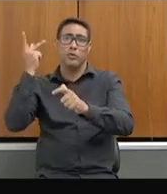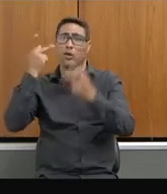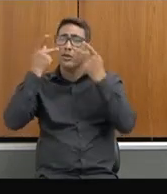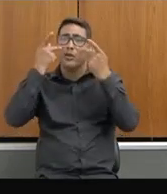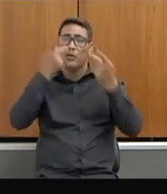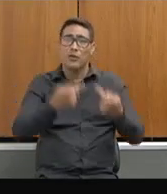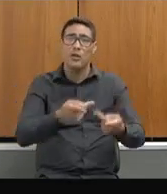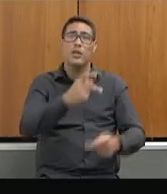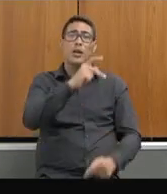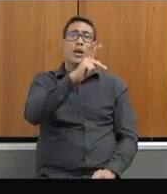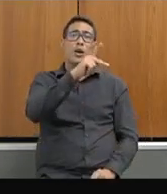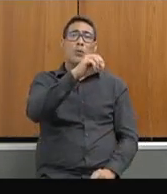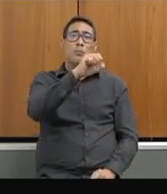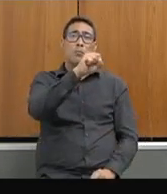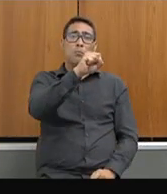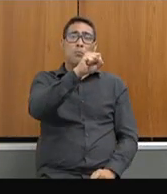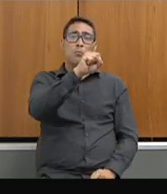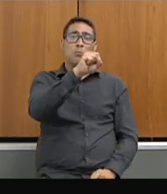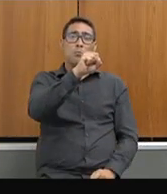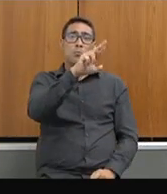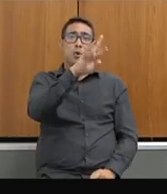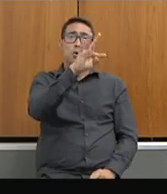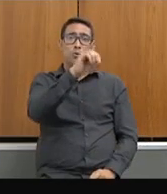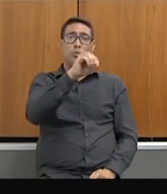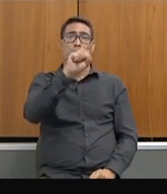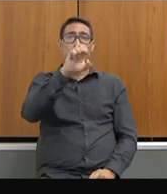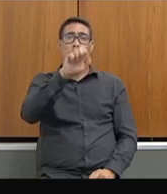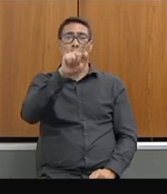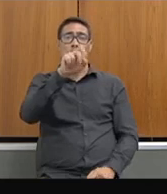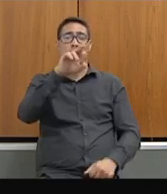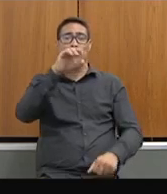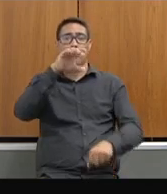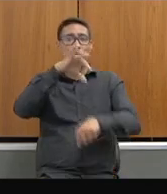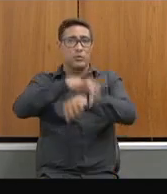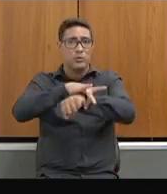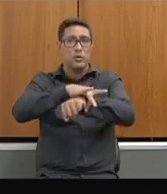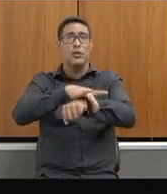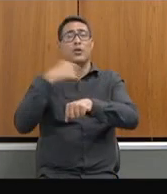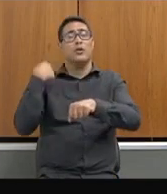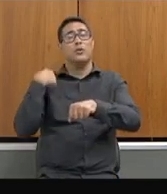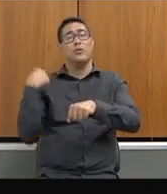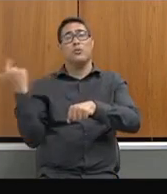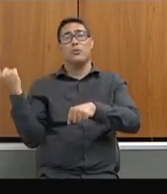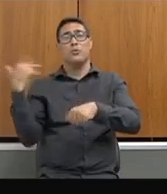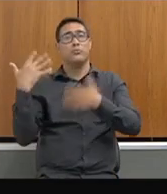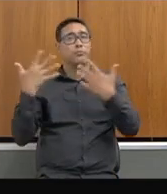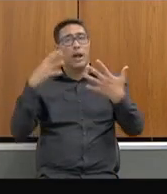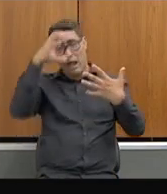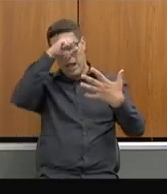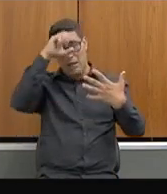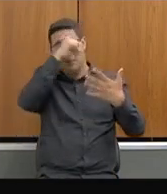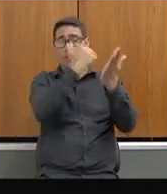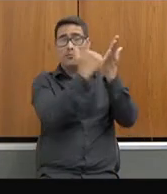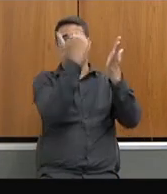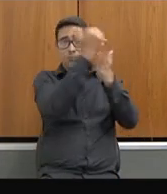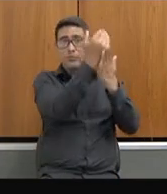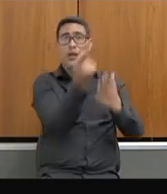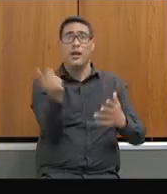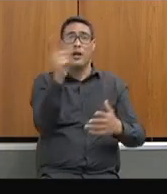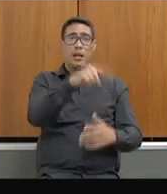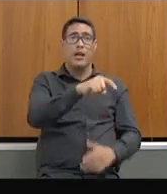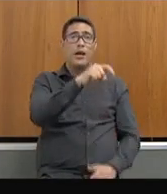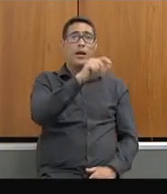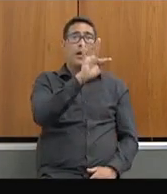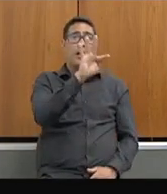para fomentarmos ações extracurriculares e extraclasse de aprendizagem. Ali é a fanfarra adquirida.